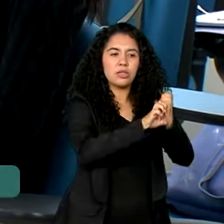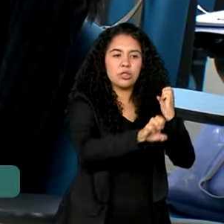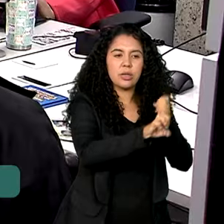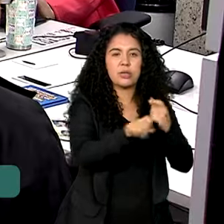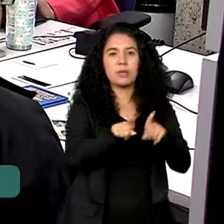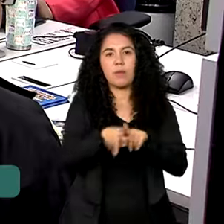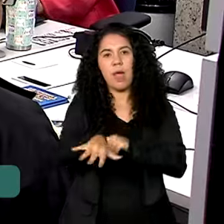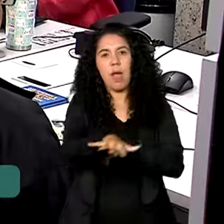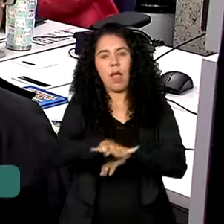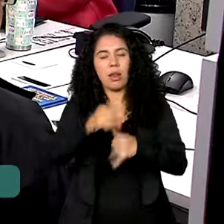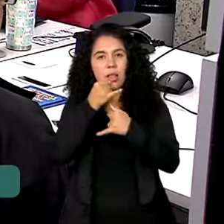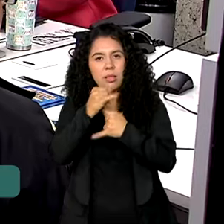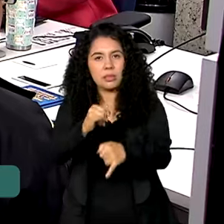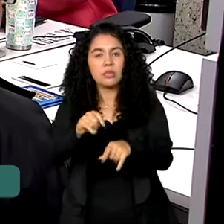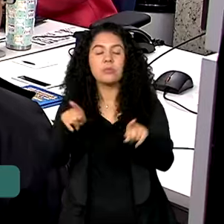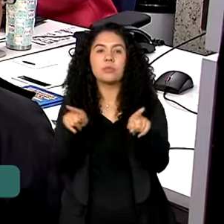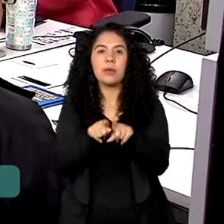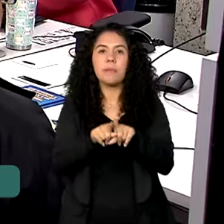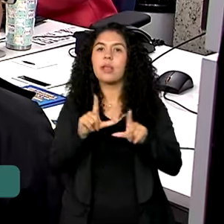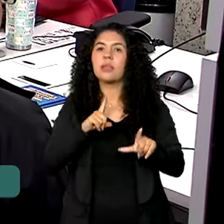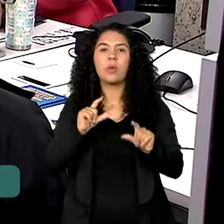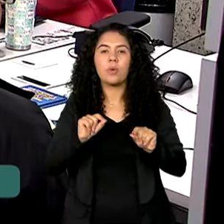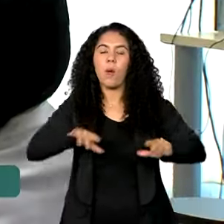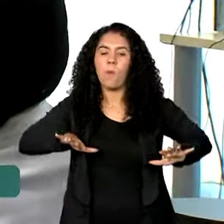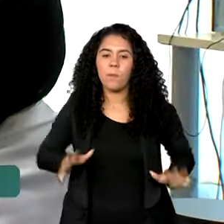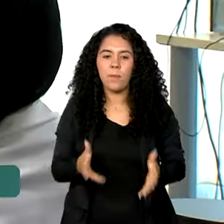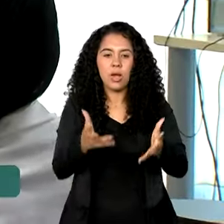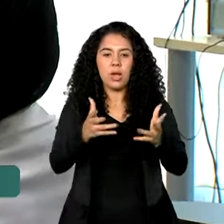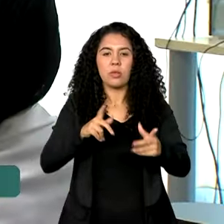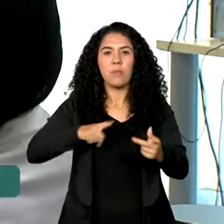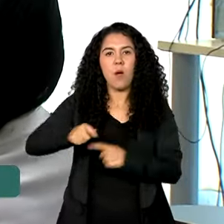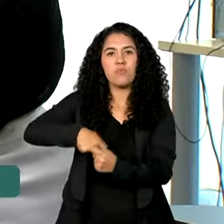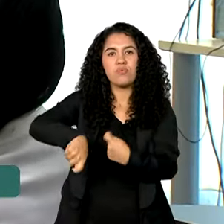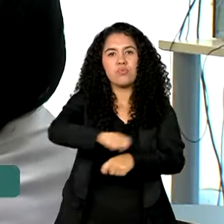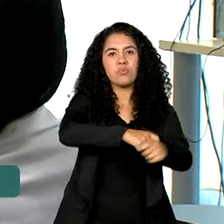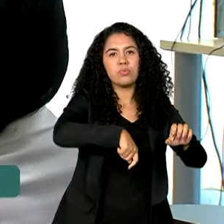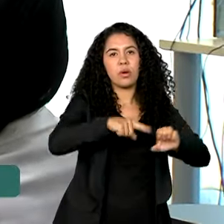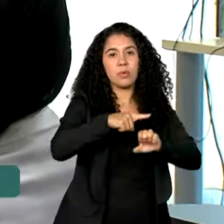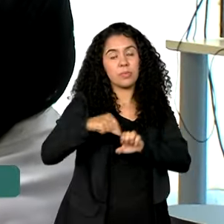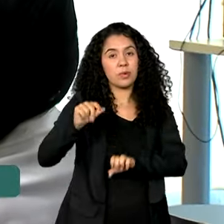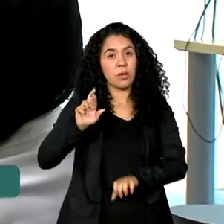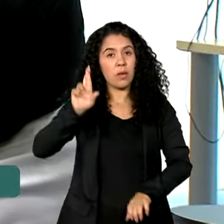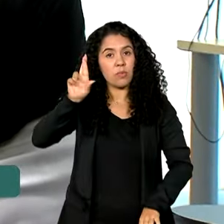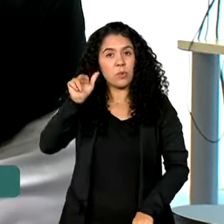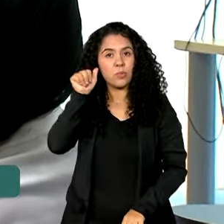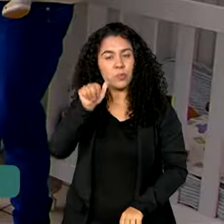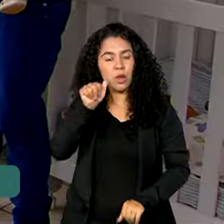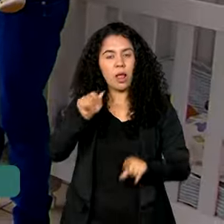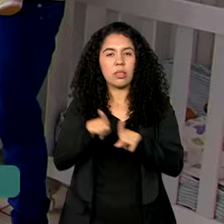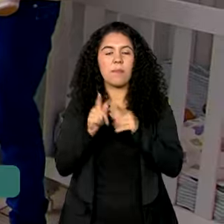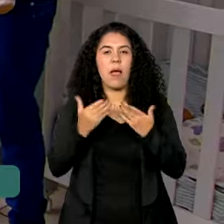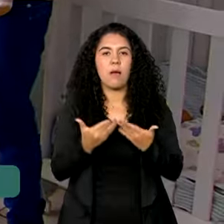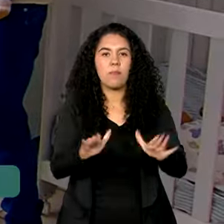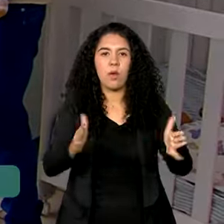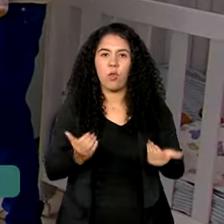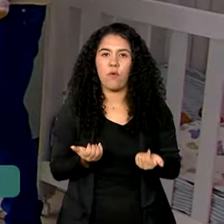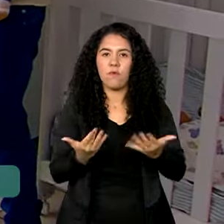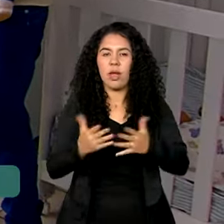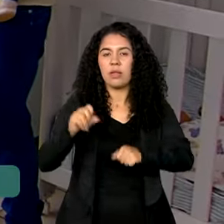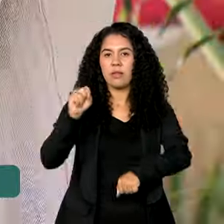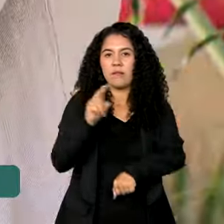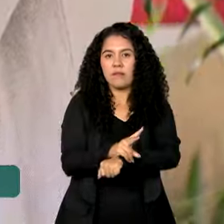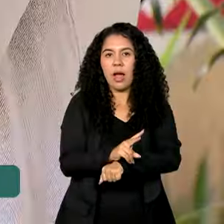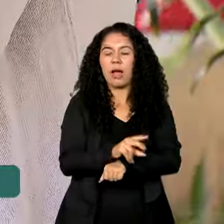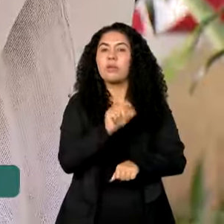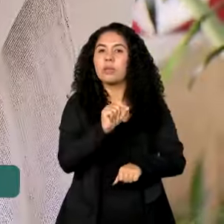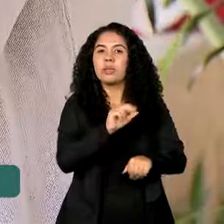energia. Também está a promoção do aumento de negócios chefiados por mulheres e a ampliação de oferta de vagas de